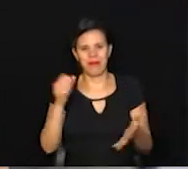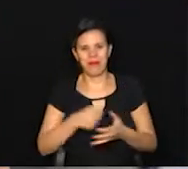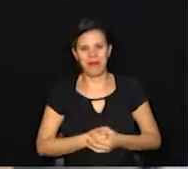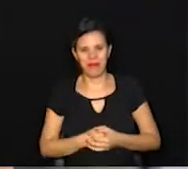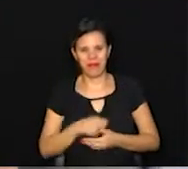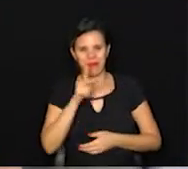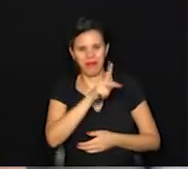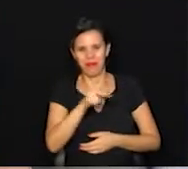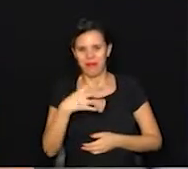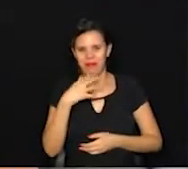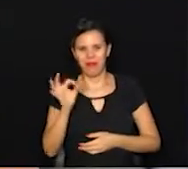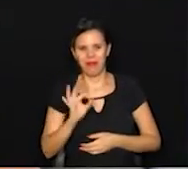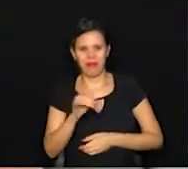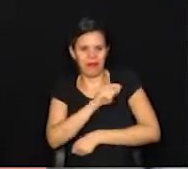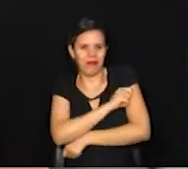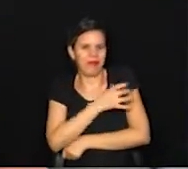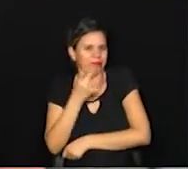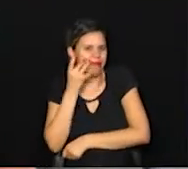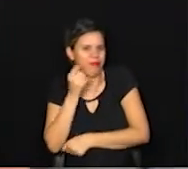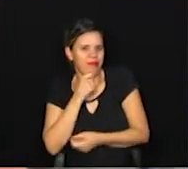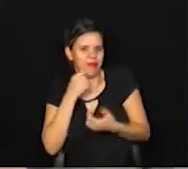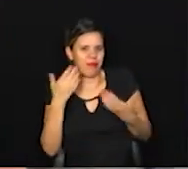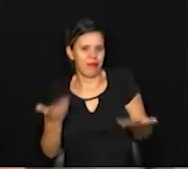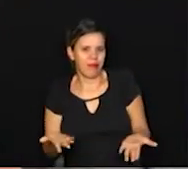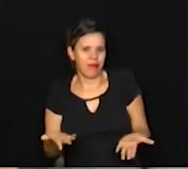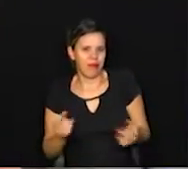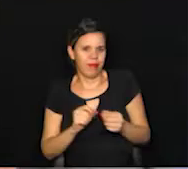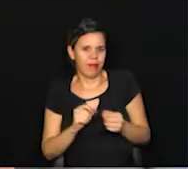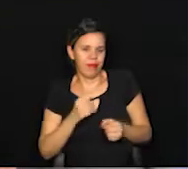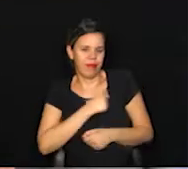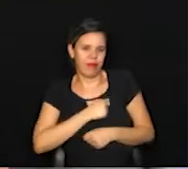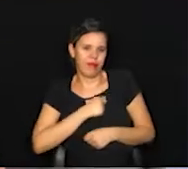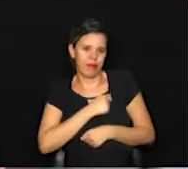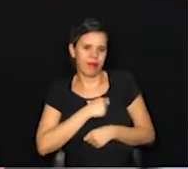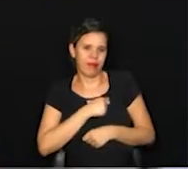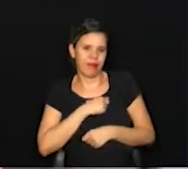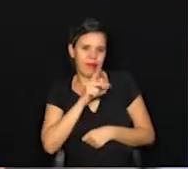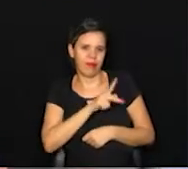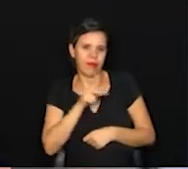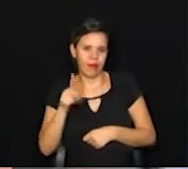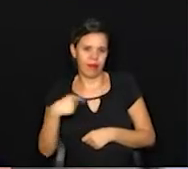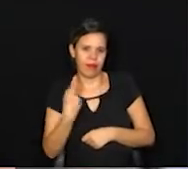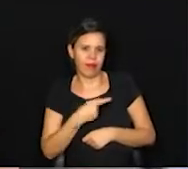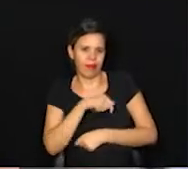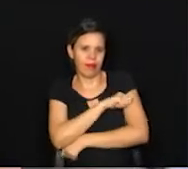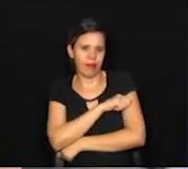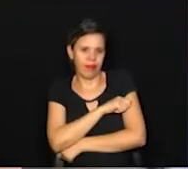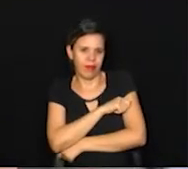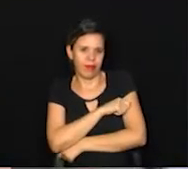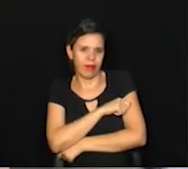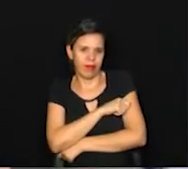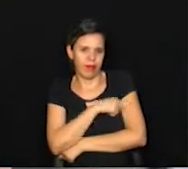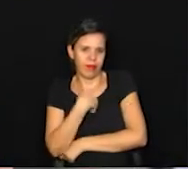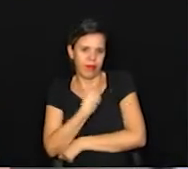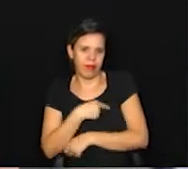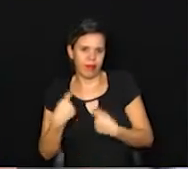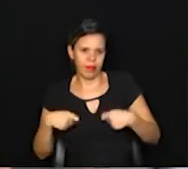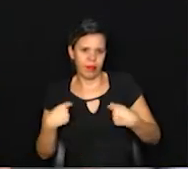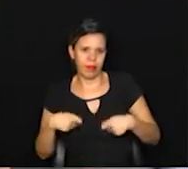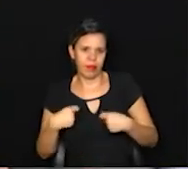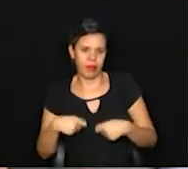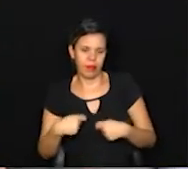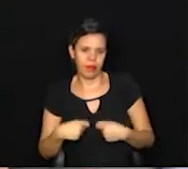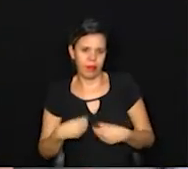Os professores nem conhecem os alunos pessoalmente. E isso está se fazendo muita falta, tanto para os professores quanto para os alunos. Então, a gente precisa